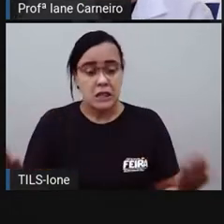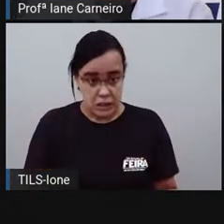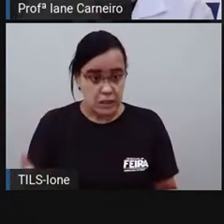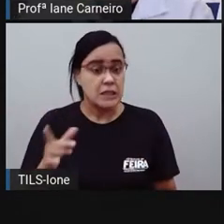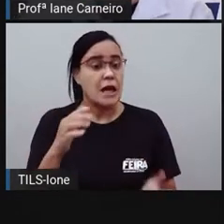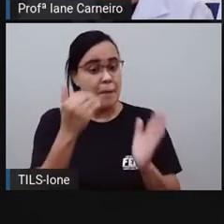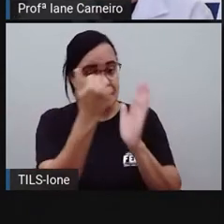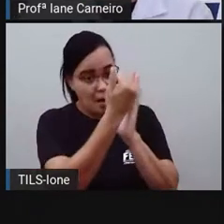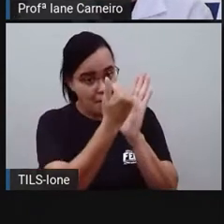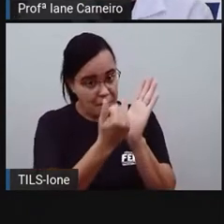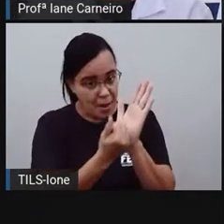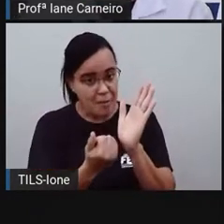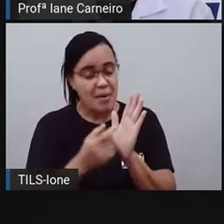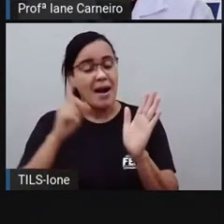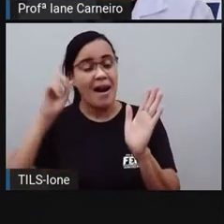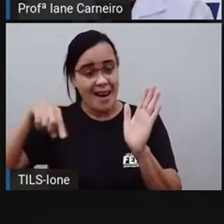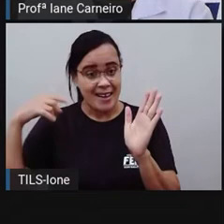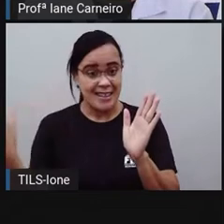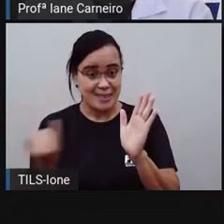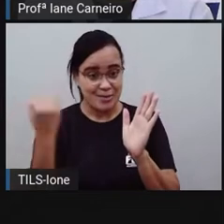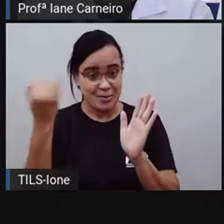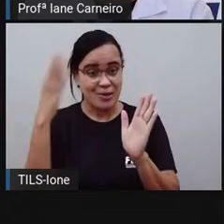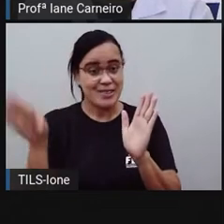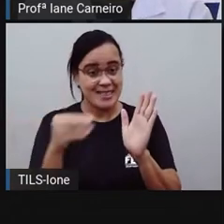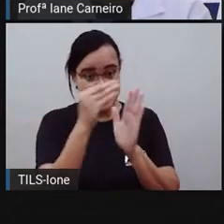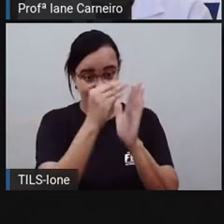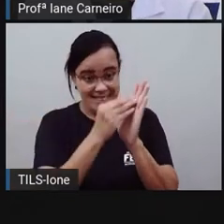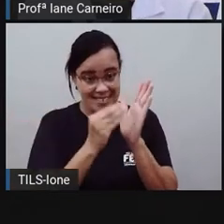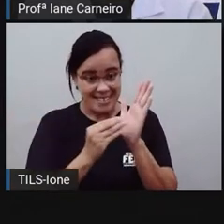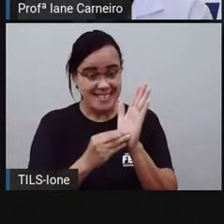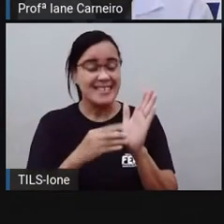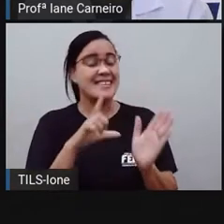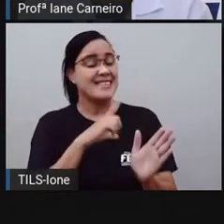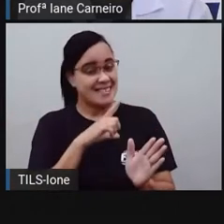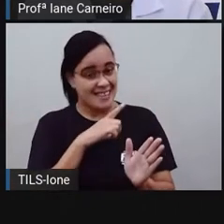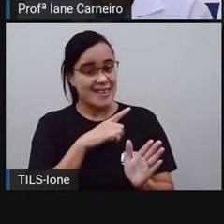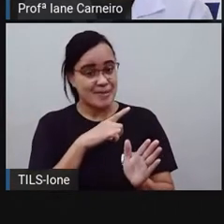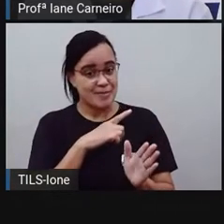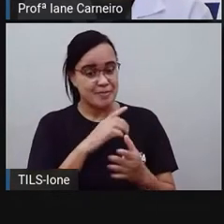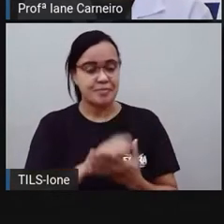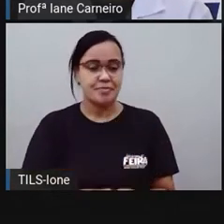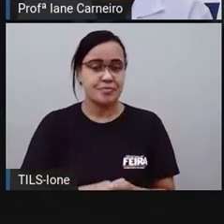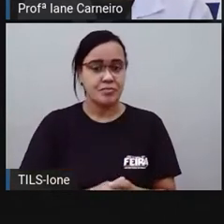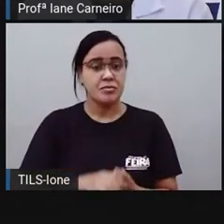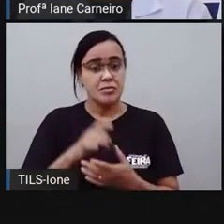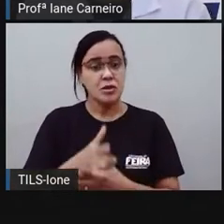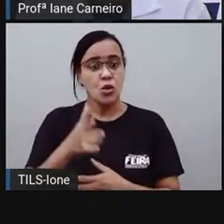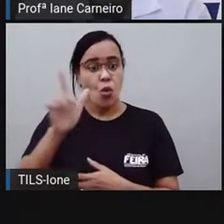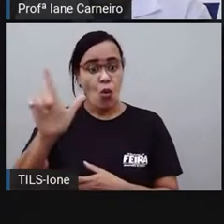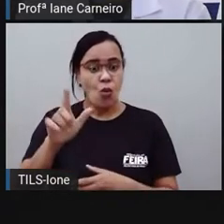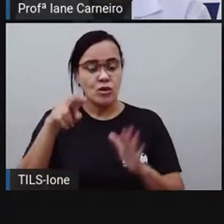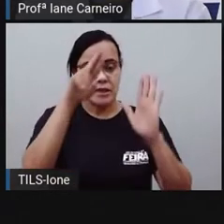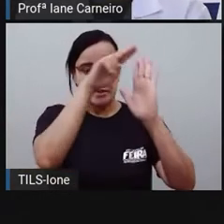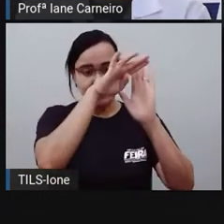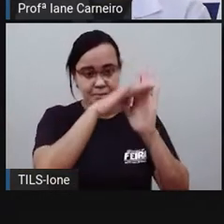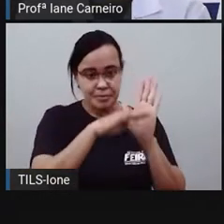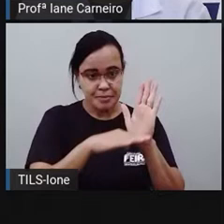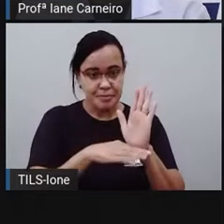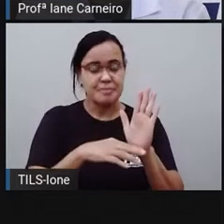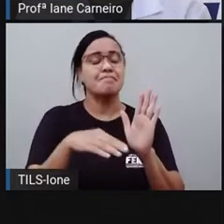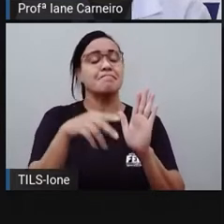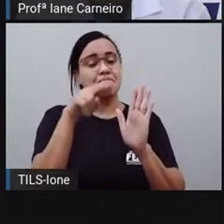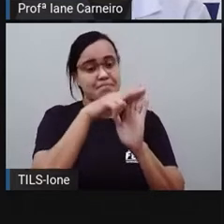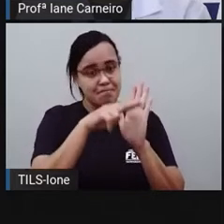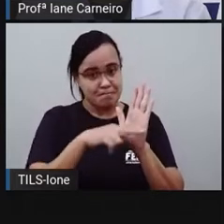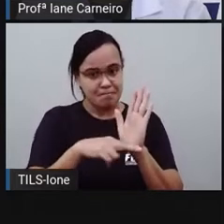traz, mas é importante, é bom que tenha, né? Outra receita aqui, ó, arroz à grega. Esse